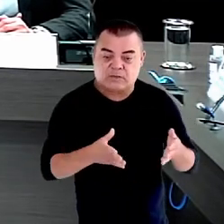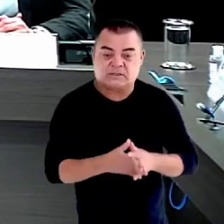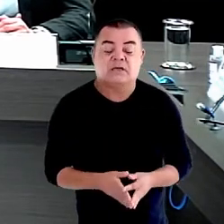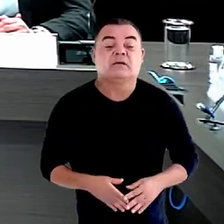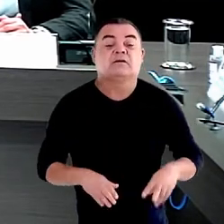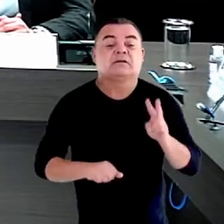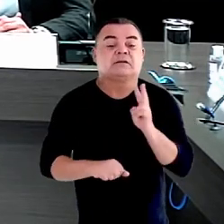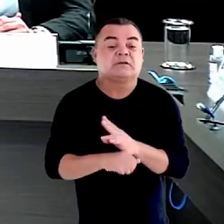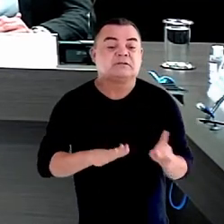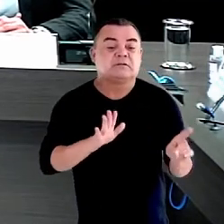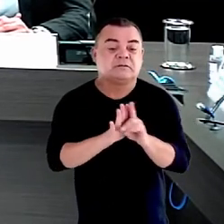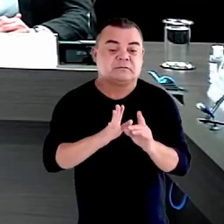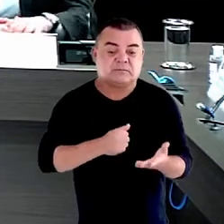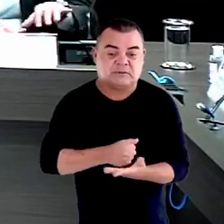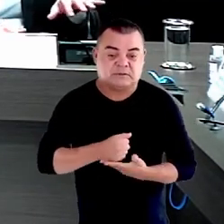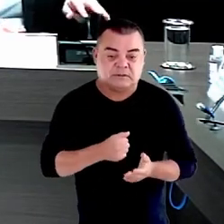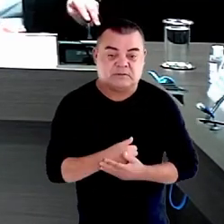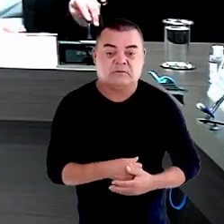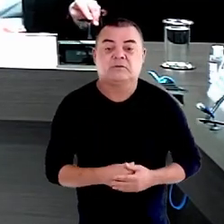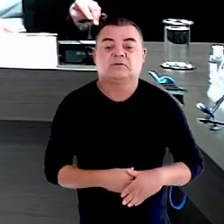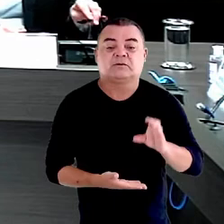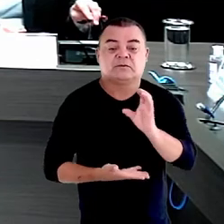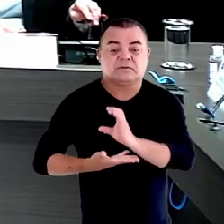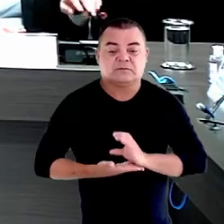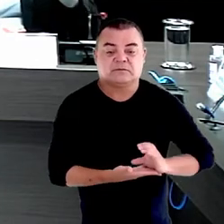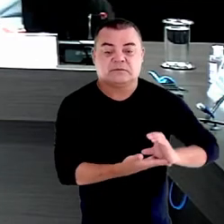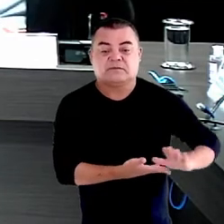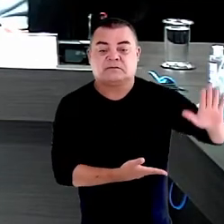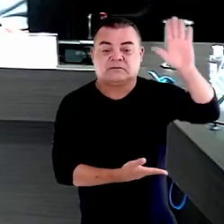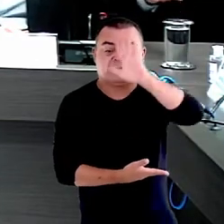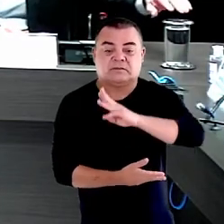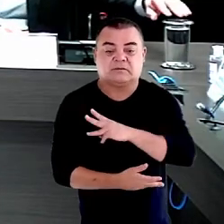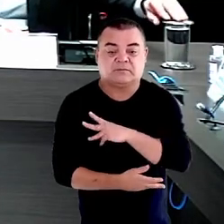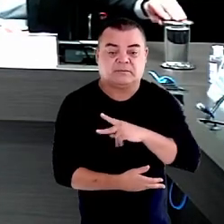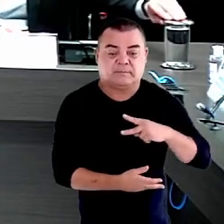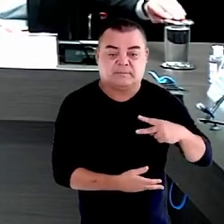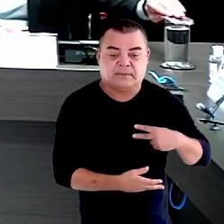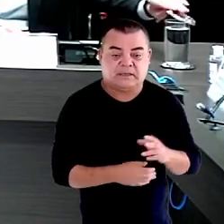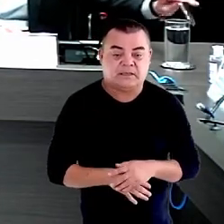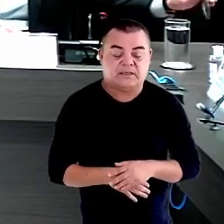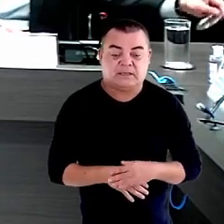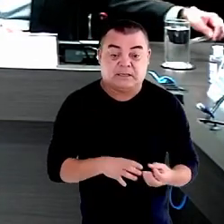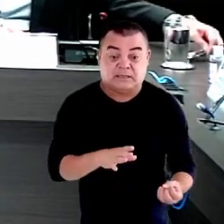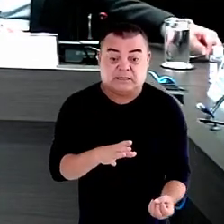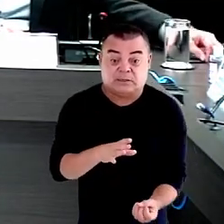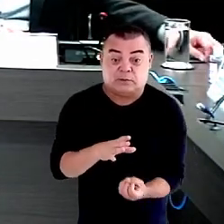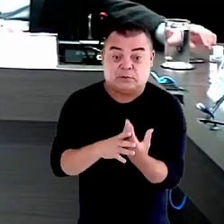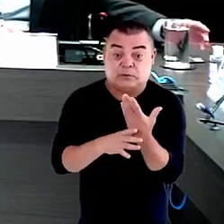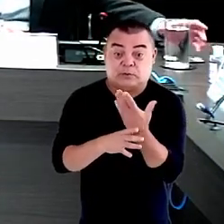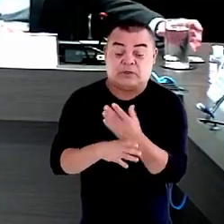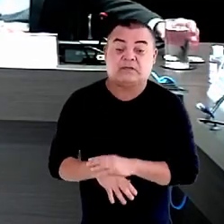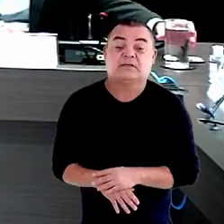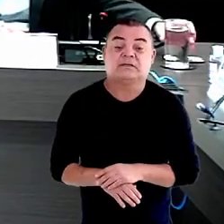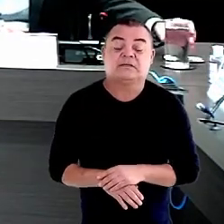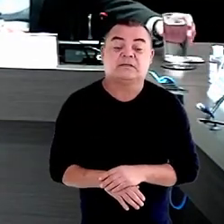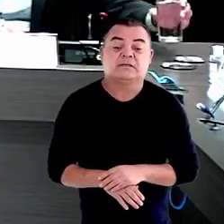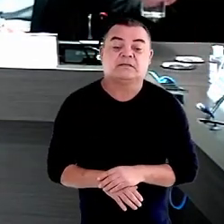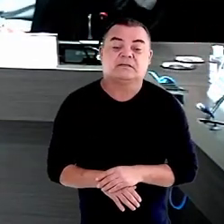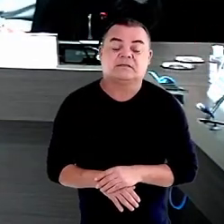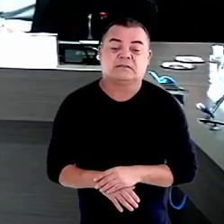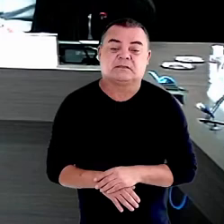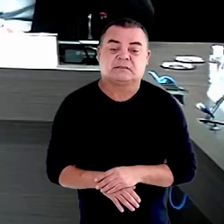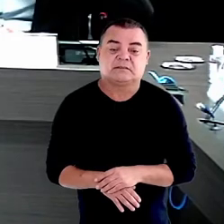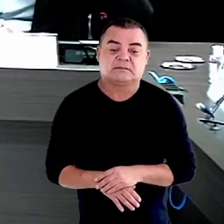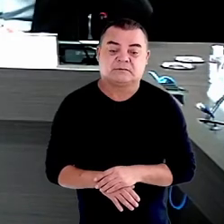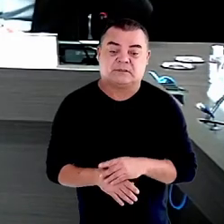Direitos Fundamentais do Conselho Nacional do Ministério Público inaugura a sessão pública de